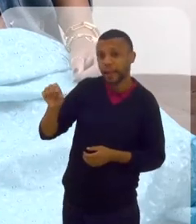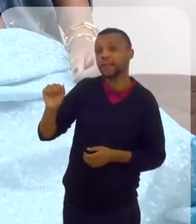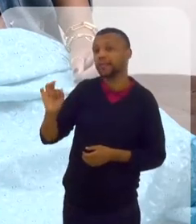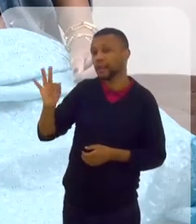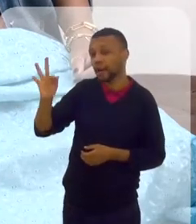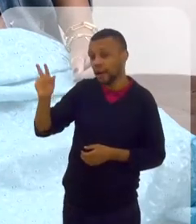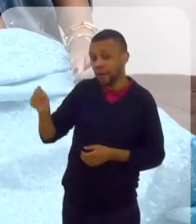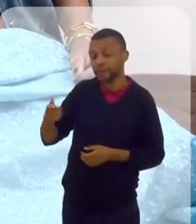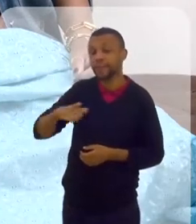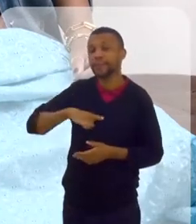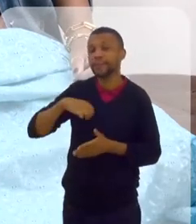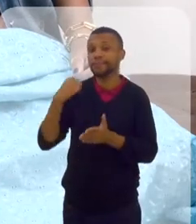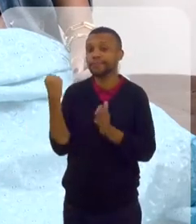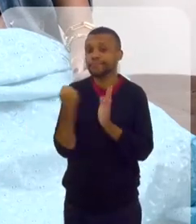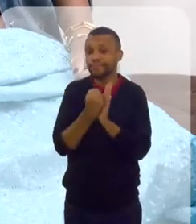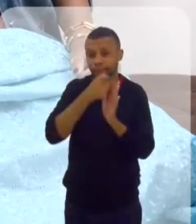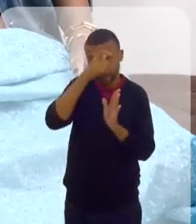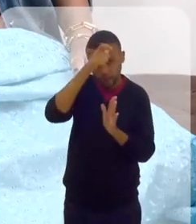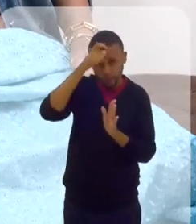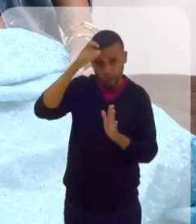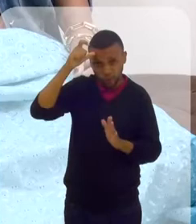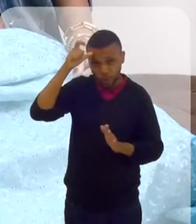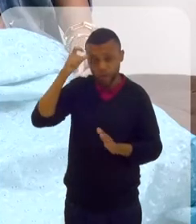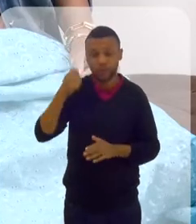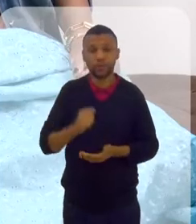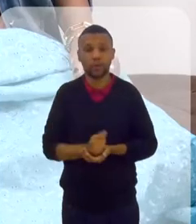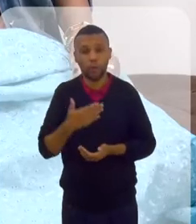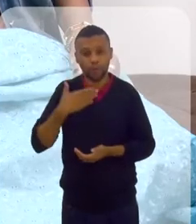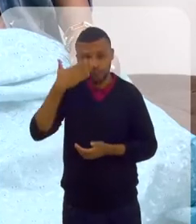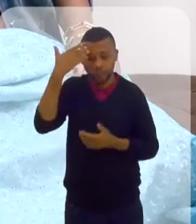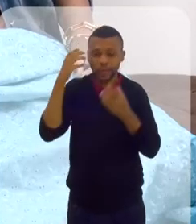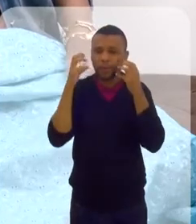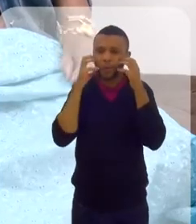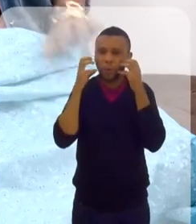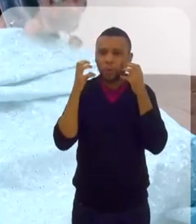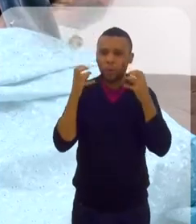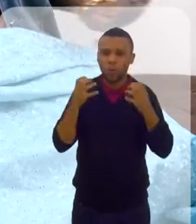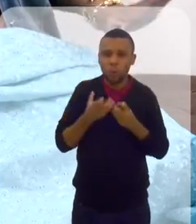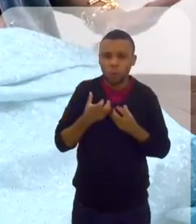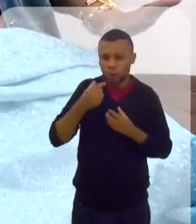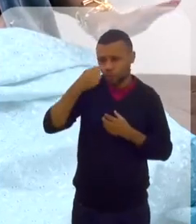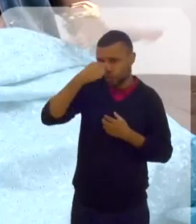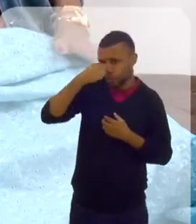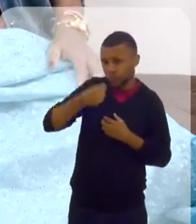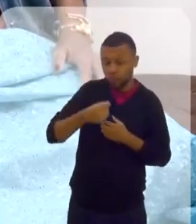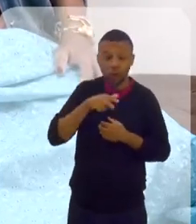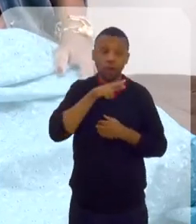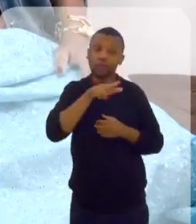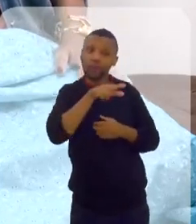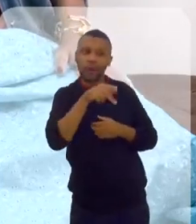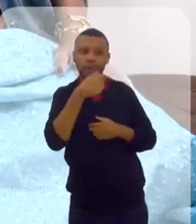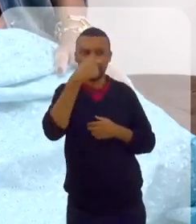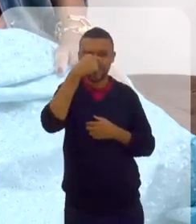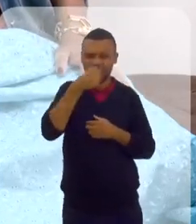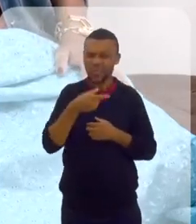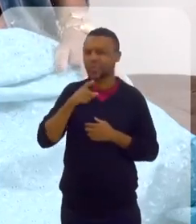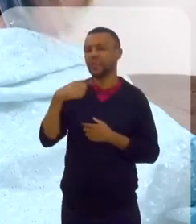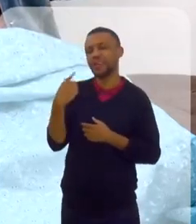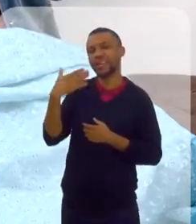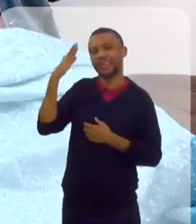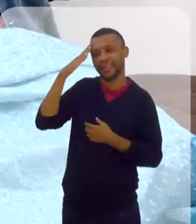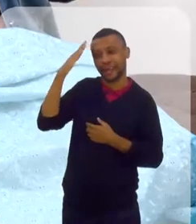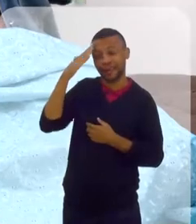existe muito o estereótipo de que um muçulmano é aquele narigudo com barba... Não, mas eu não falei do teu nariz. Não, mas a gente sabe.